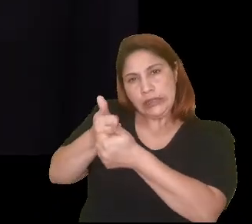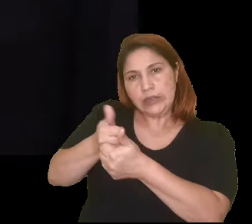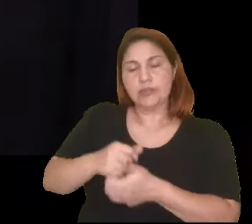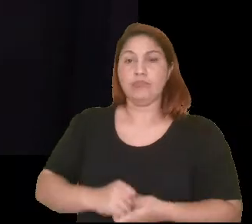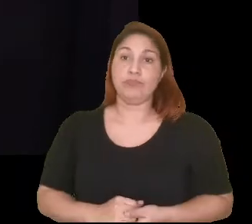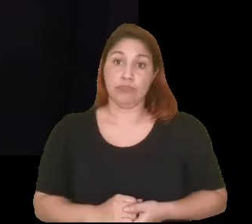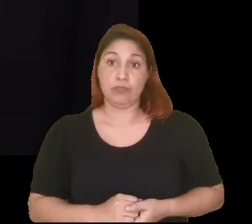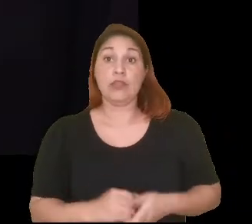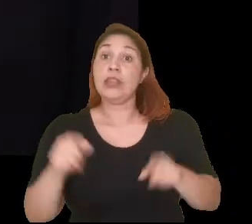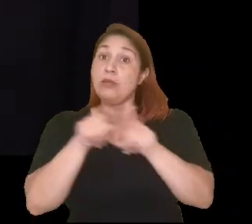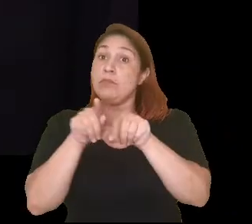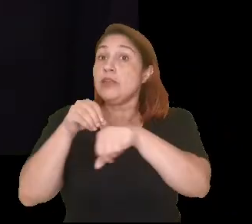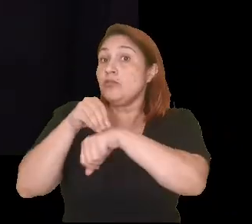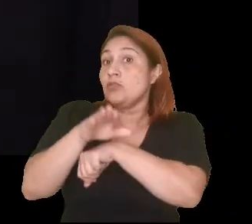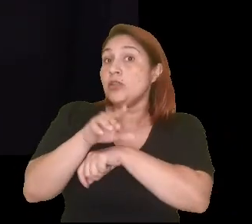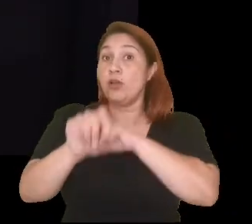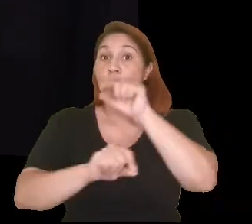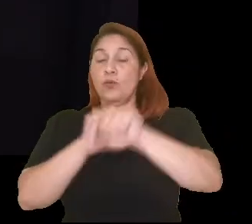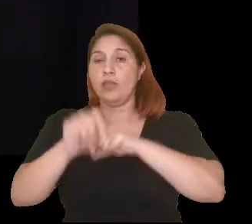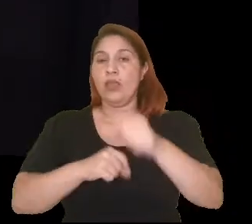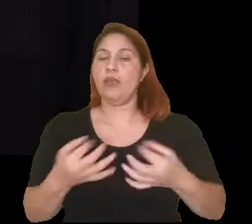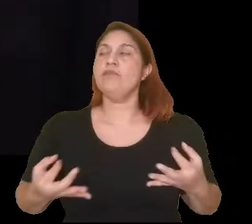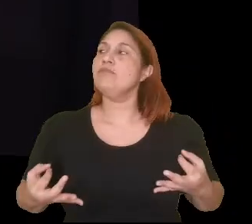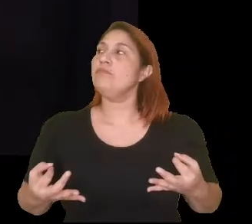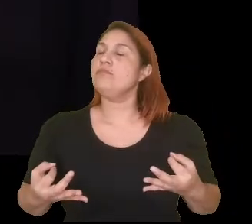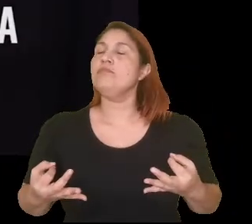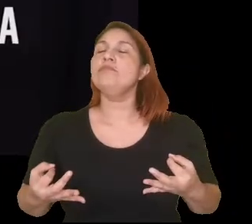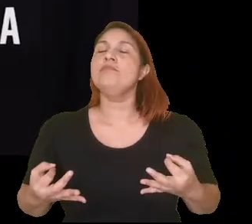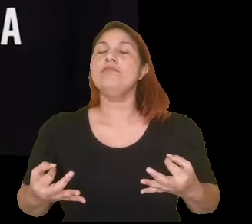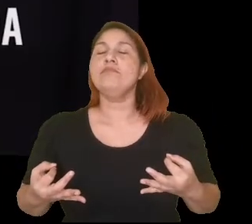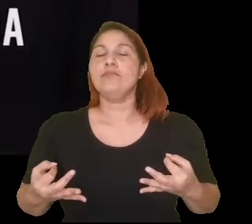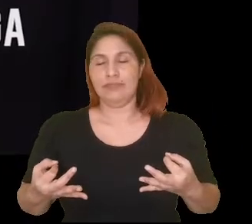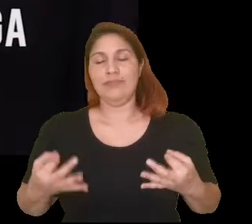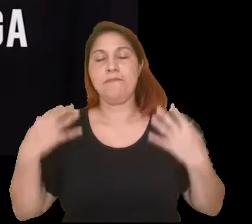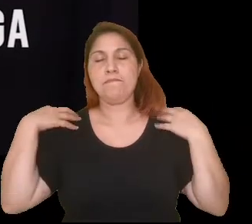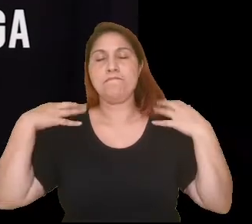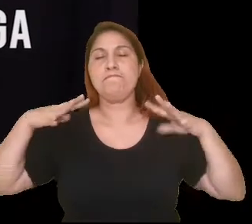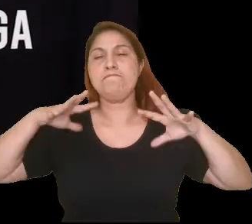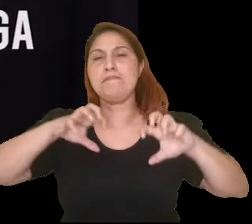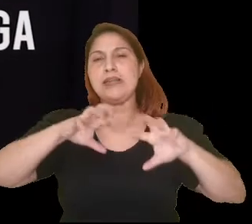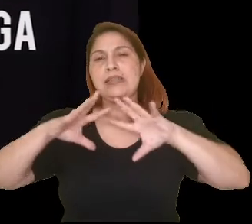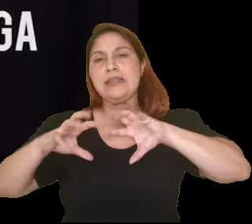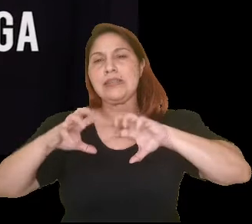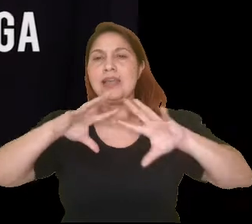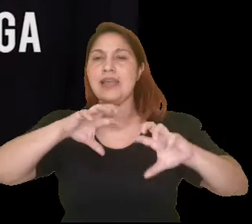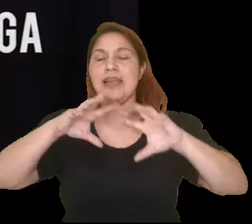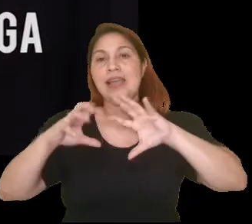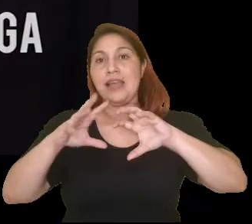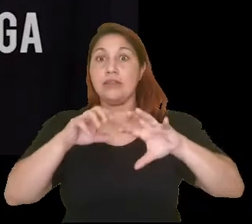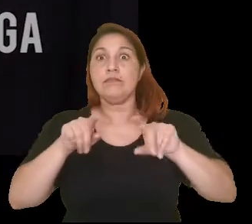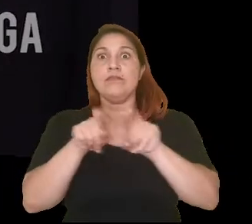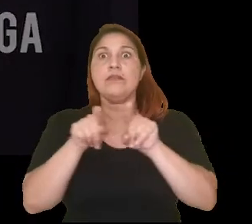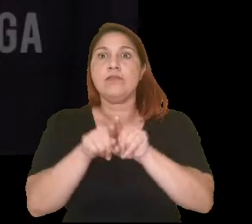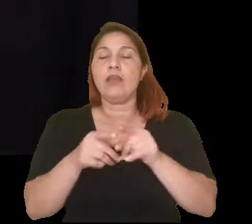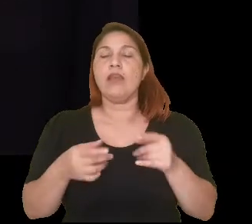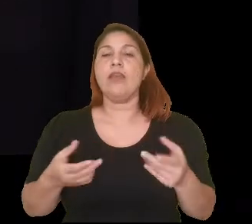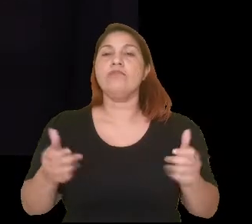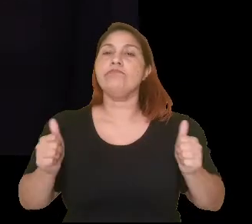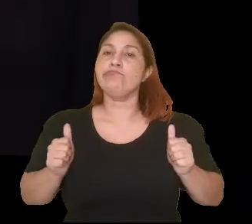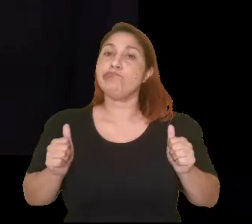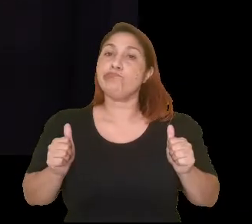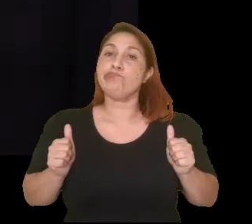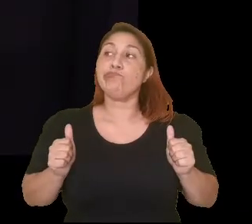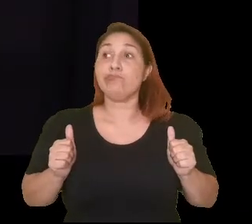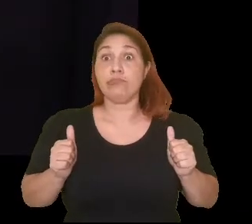Outras sugestões de relaxamento são a prática de meditação, a yoga, massagens, brincar e até mesmo o ócio, o não fazer